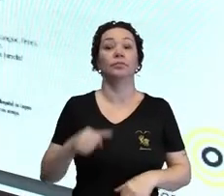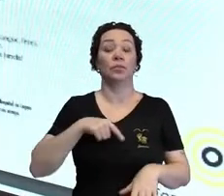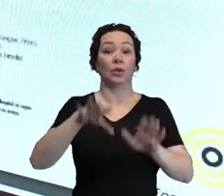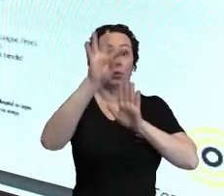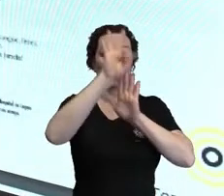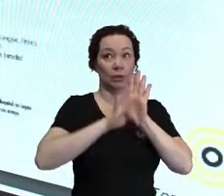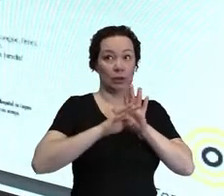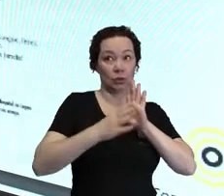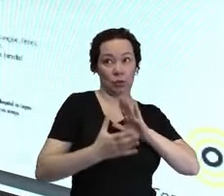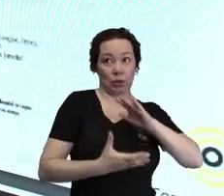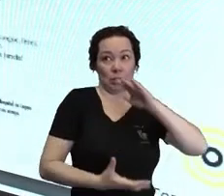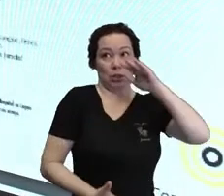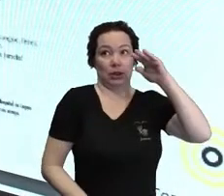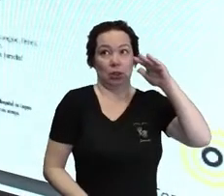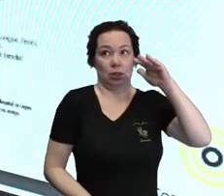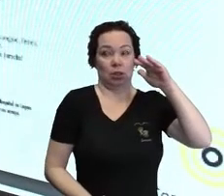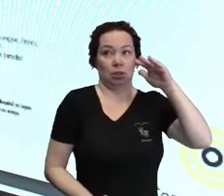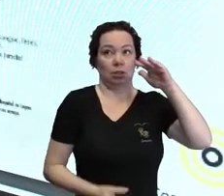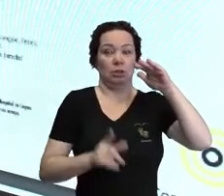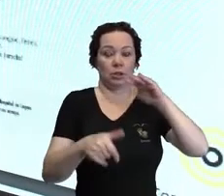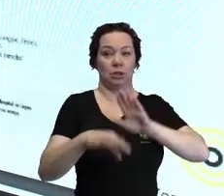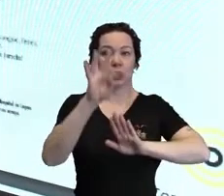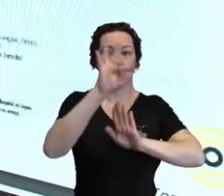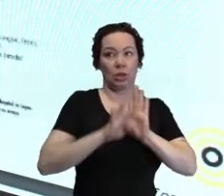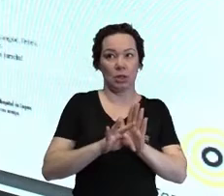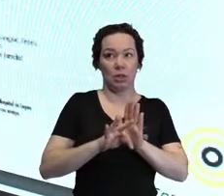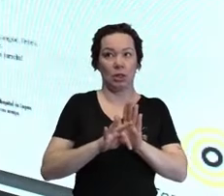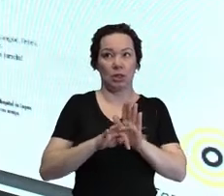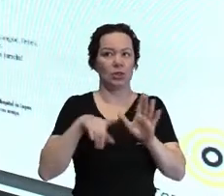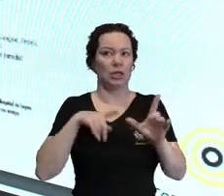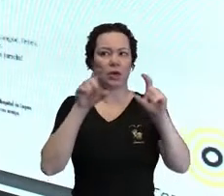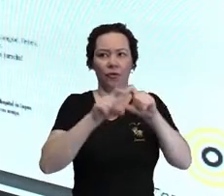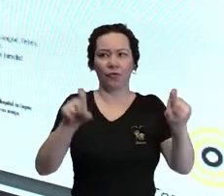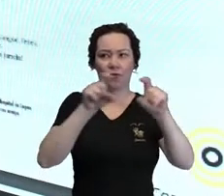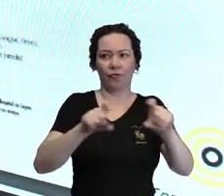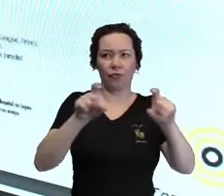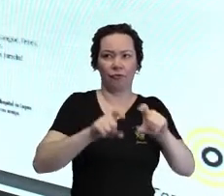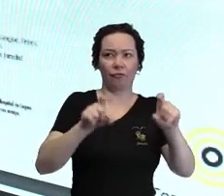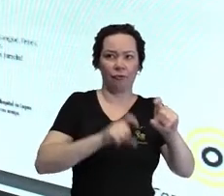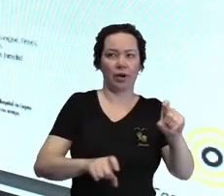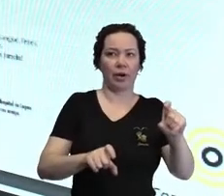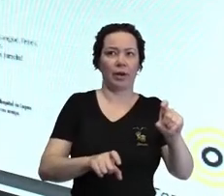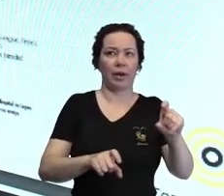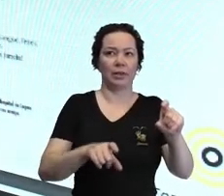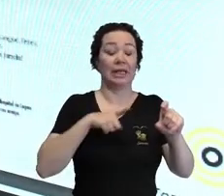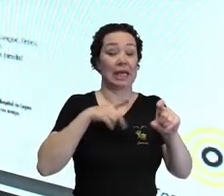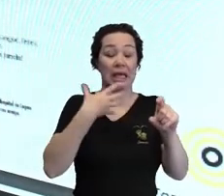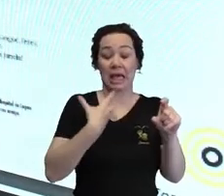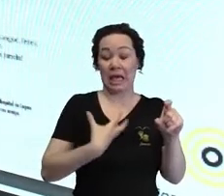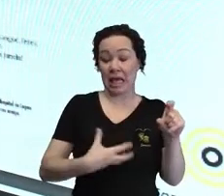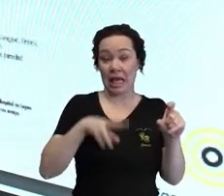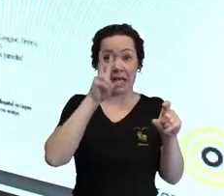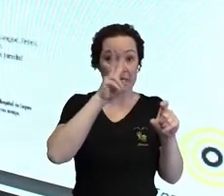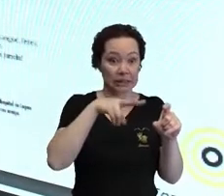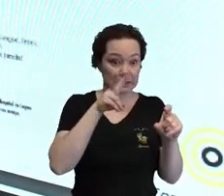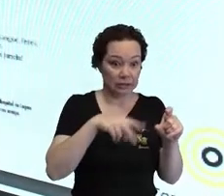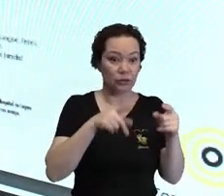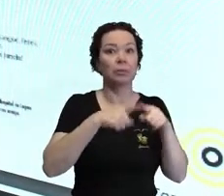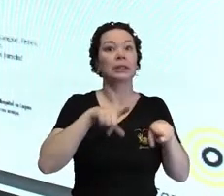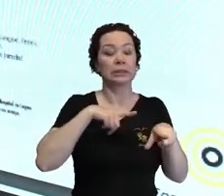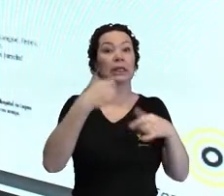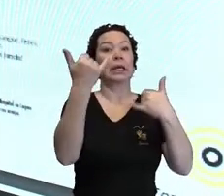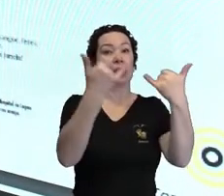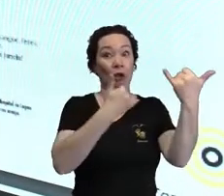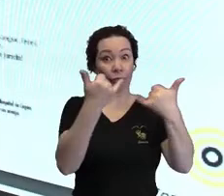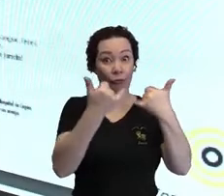grande aqui, ó, ele é um texto todo cheio de frases e parágrafos, um cansativo de ler, porém com informações